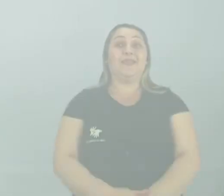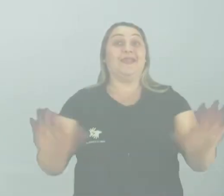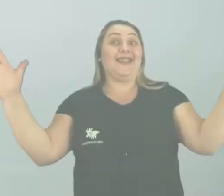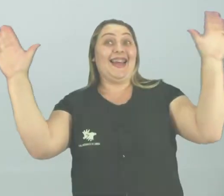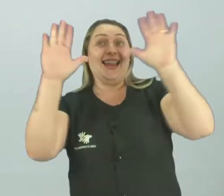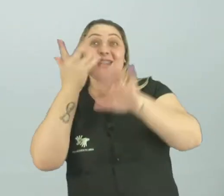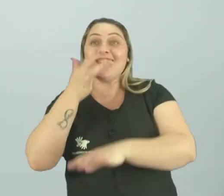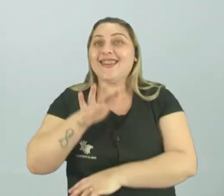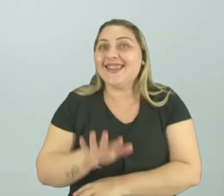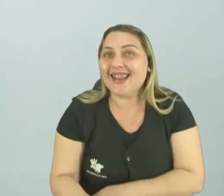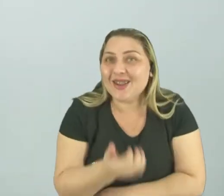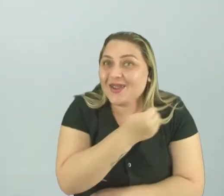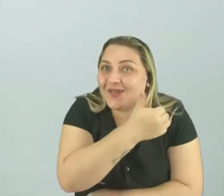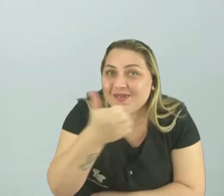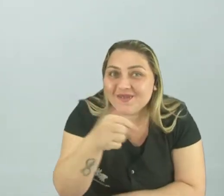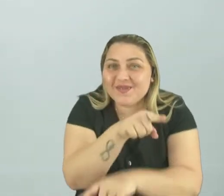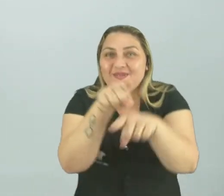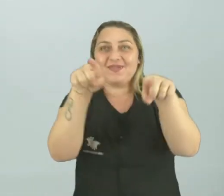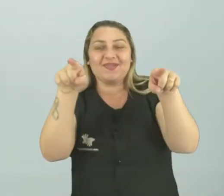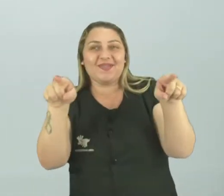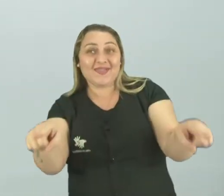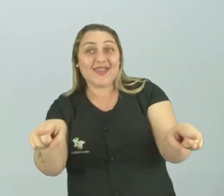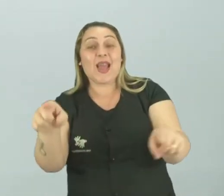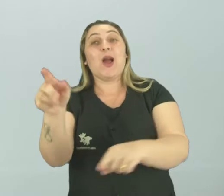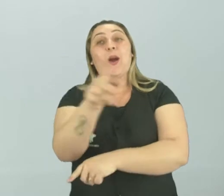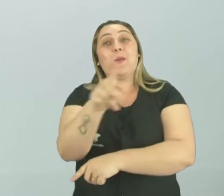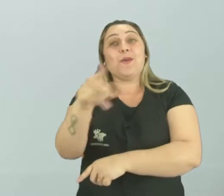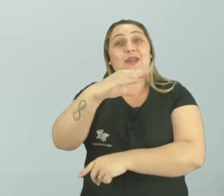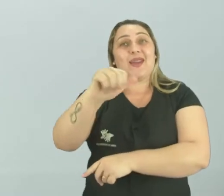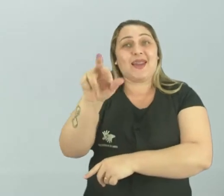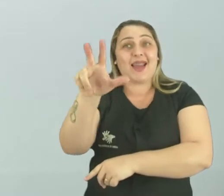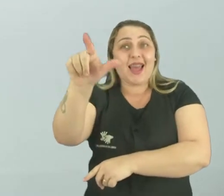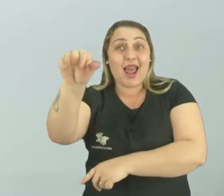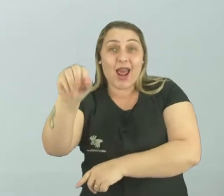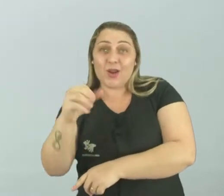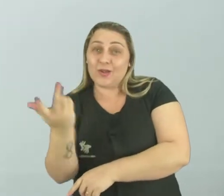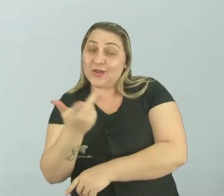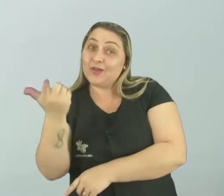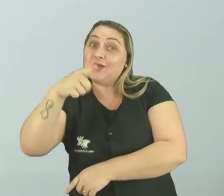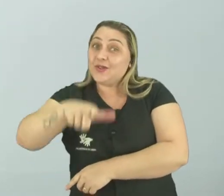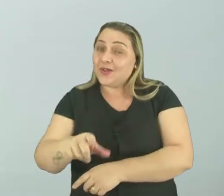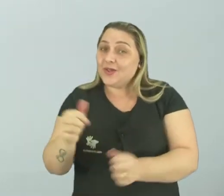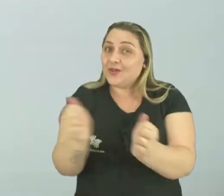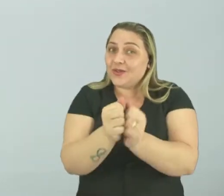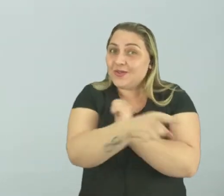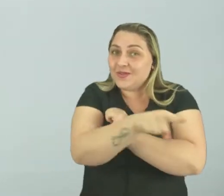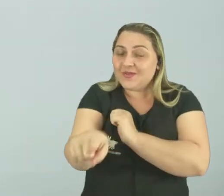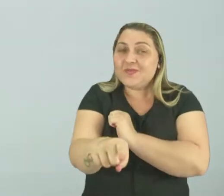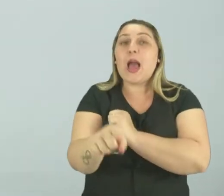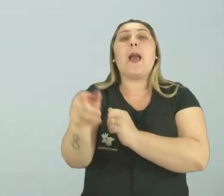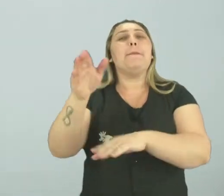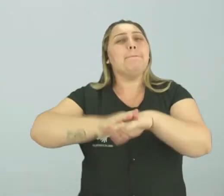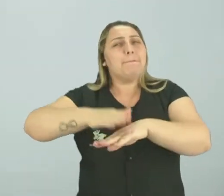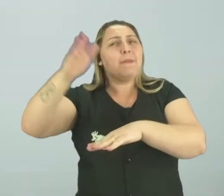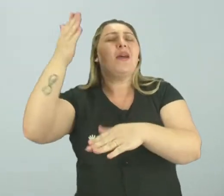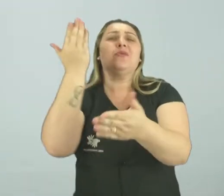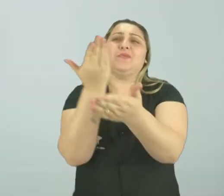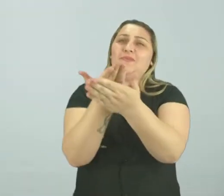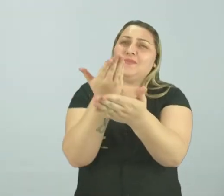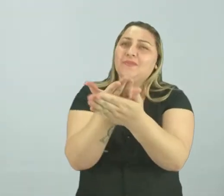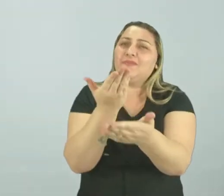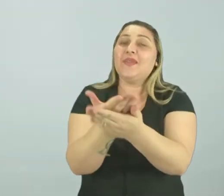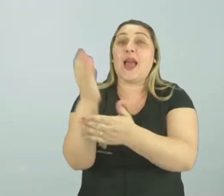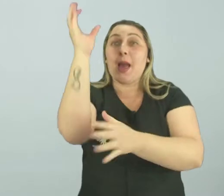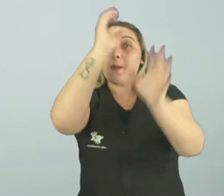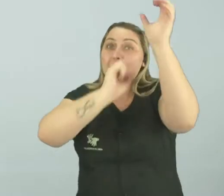Olá, Tudo bem? Eu sou o professor Carlos Lima e estou aqui com vocês novamente para mais uma aula,